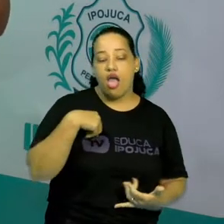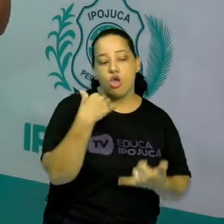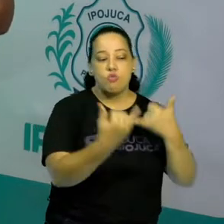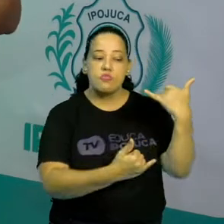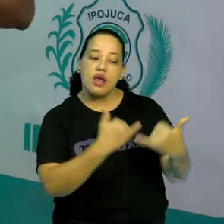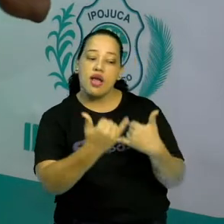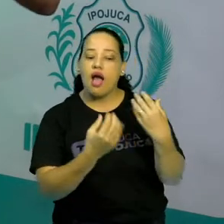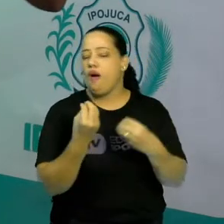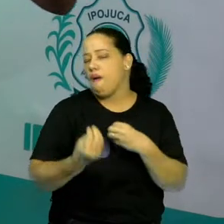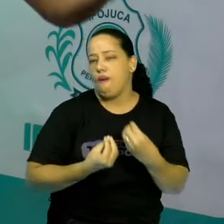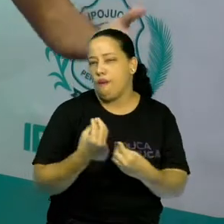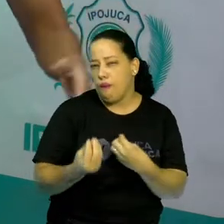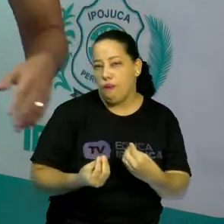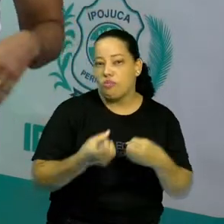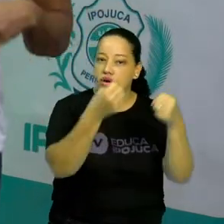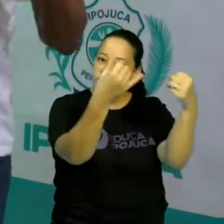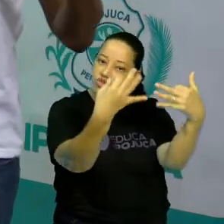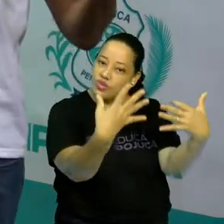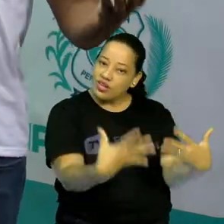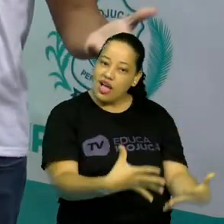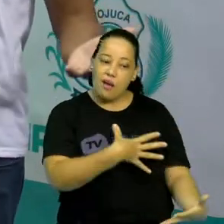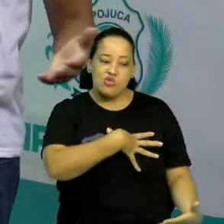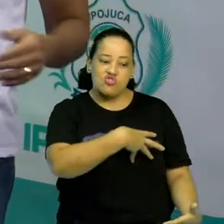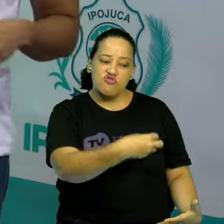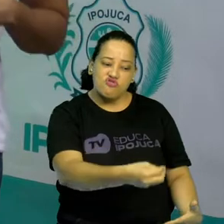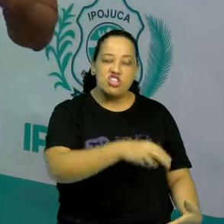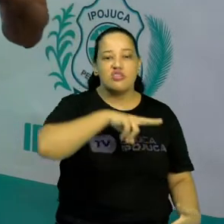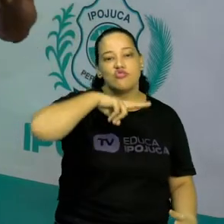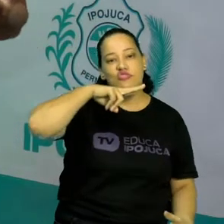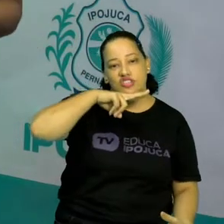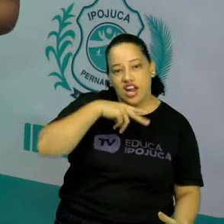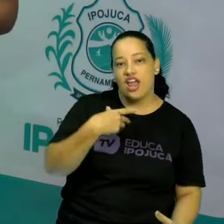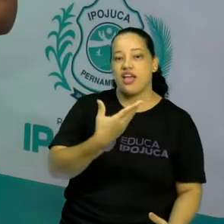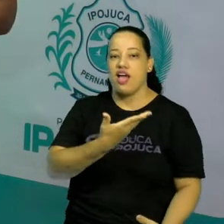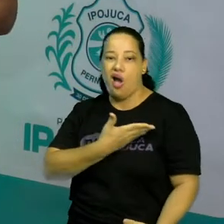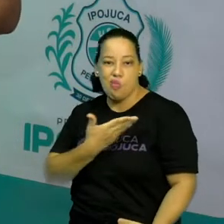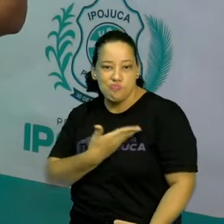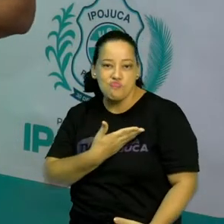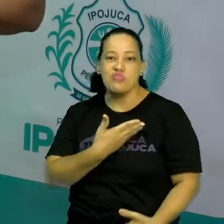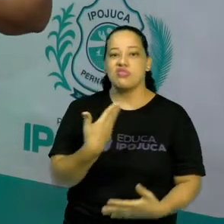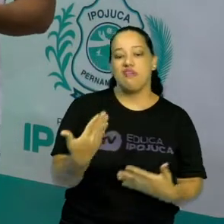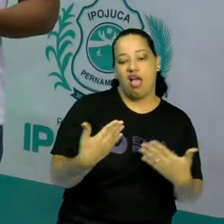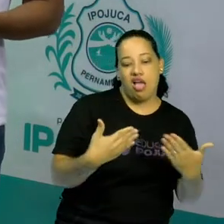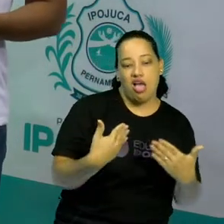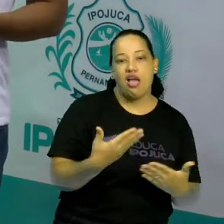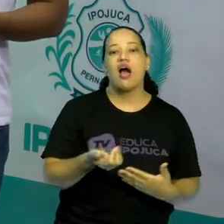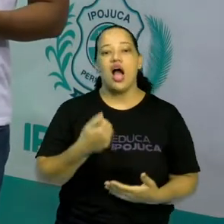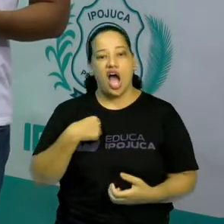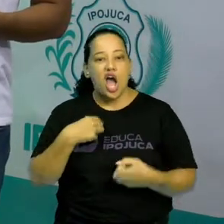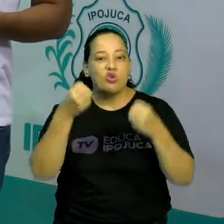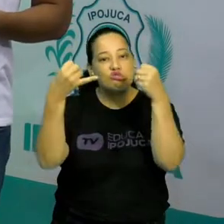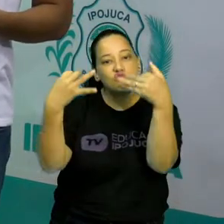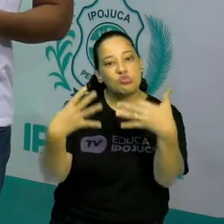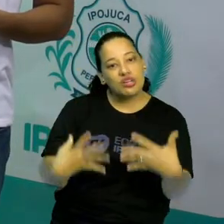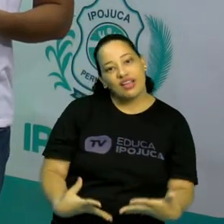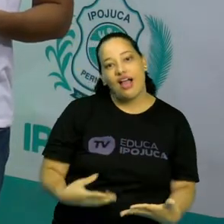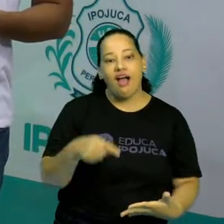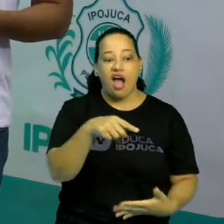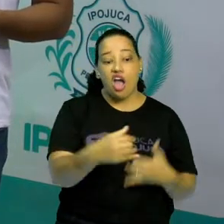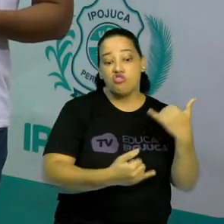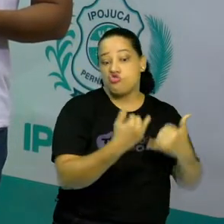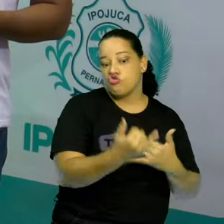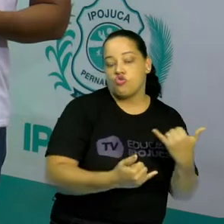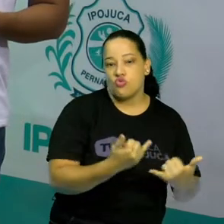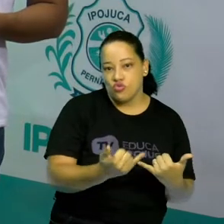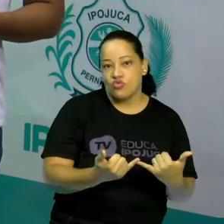para os seus filhos, para os seus netos, para os seus amigos e, assim, esse jogo vai se perpetuando.